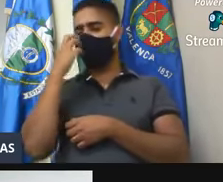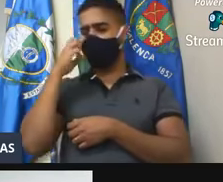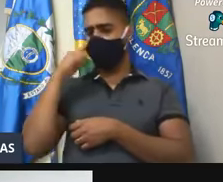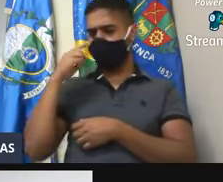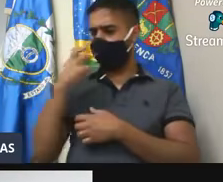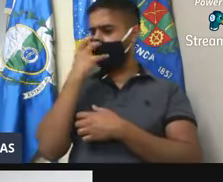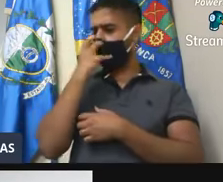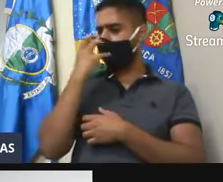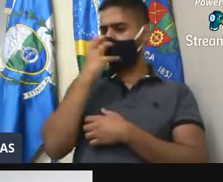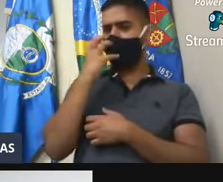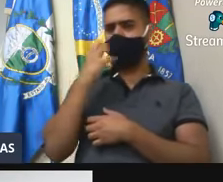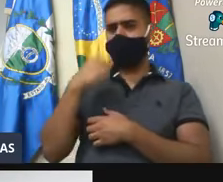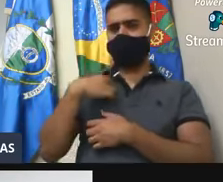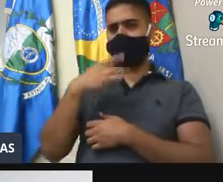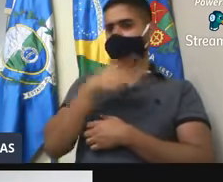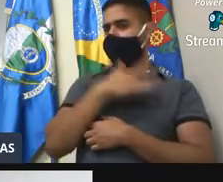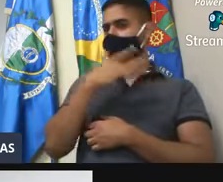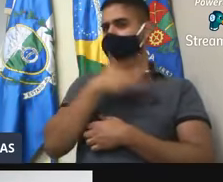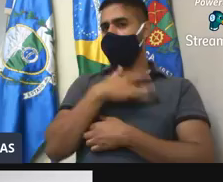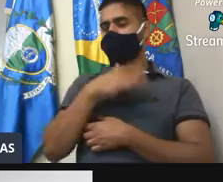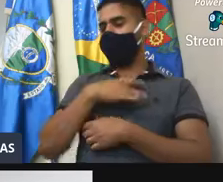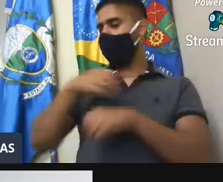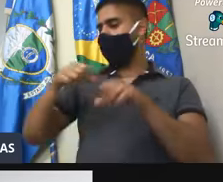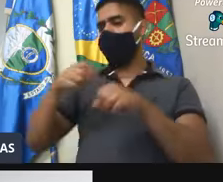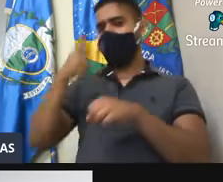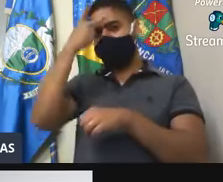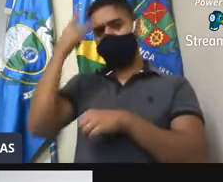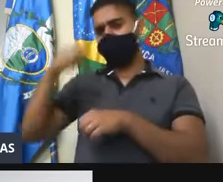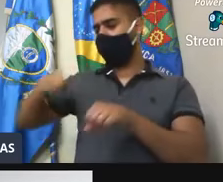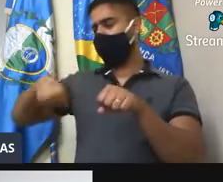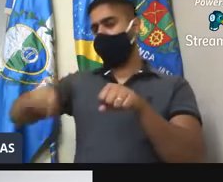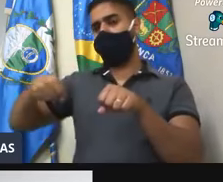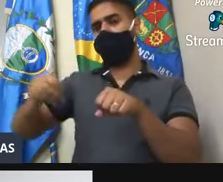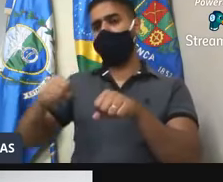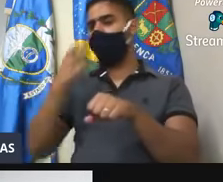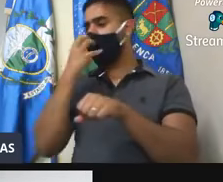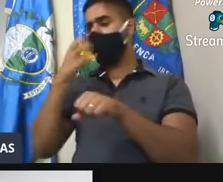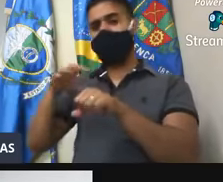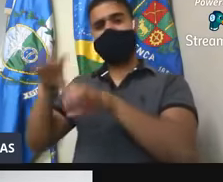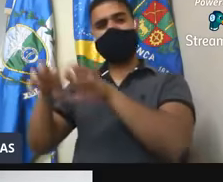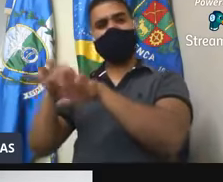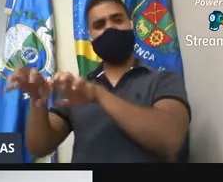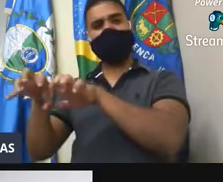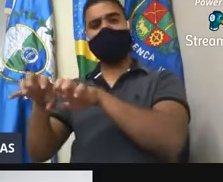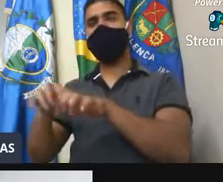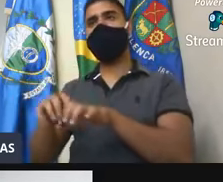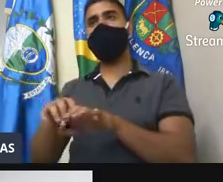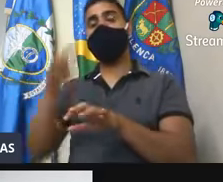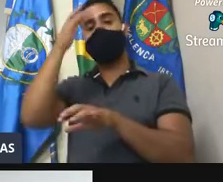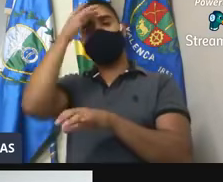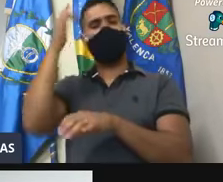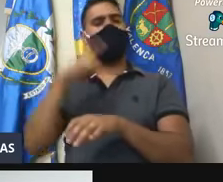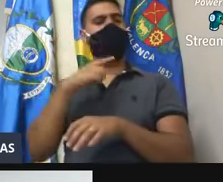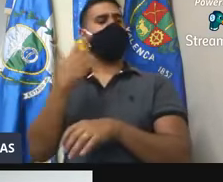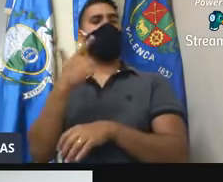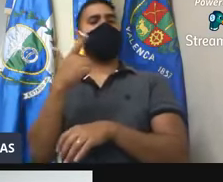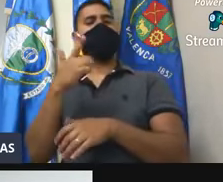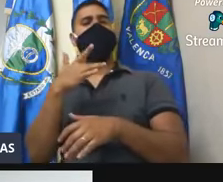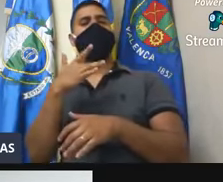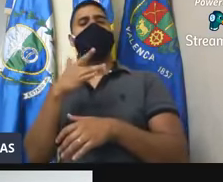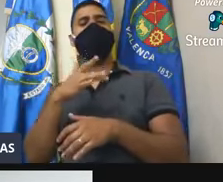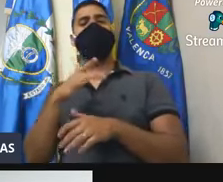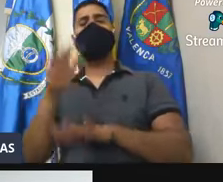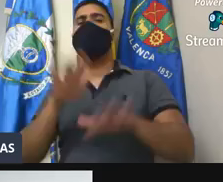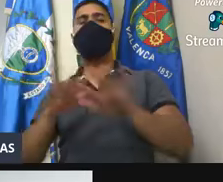uns cachorros grandes correndo atrás de moto, entendeu, correndo atrás de bicicleta, então, essas pessoas que às vezes descuidam, largam o cachorro, esses